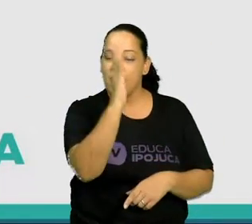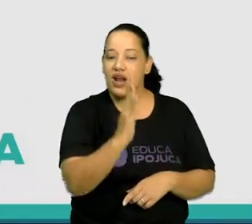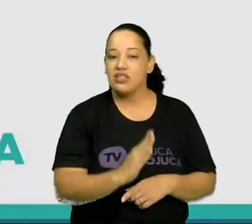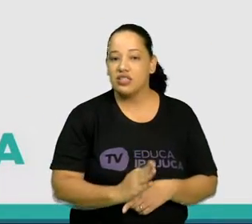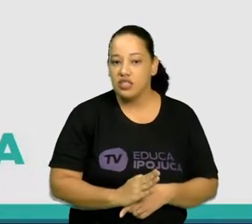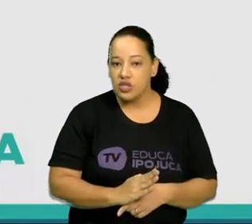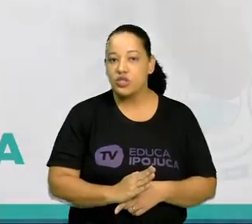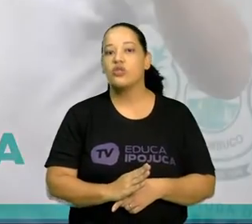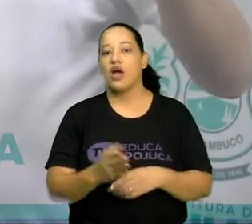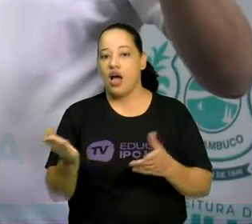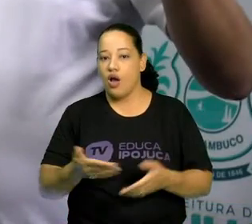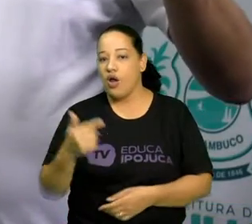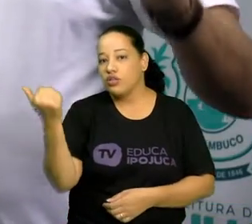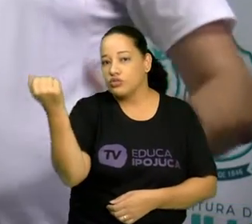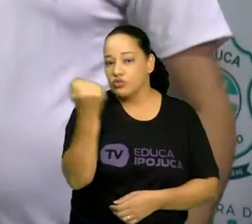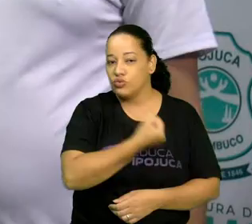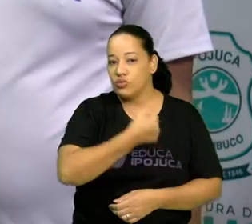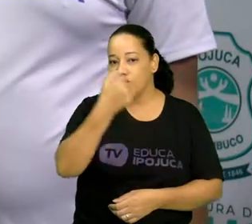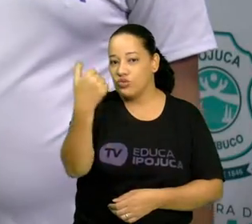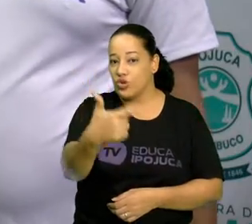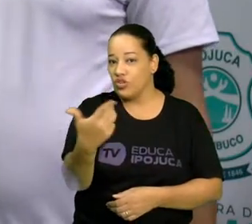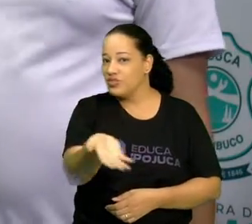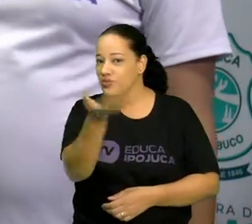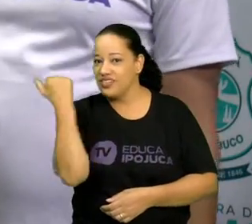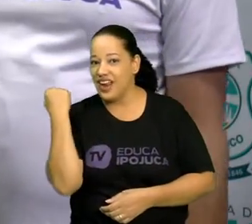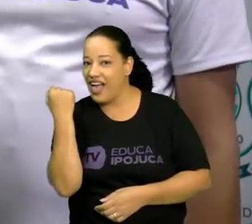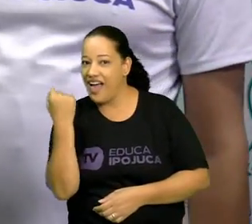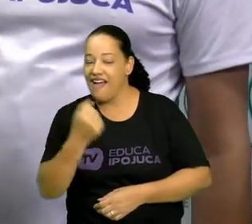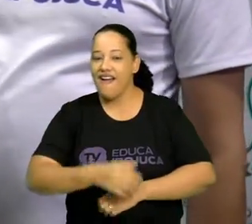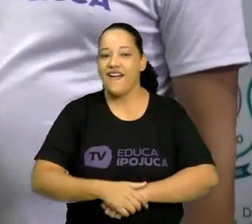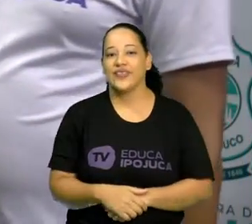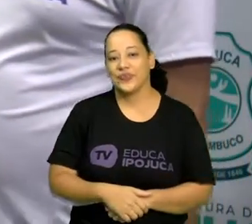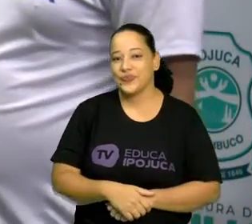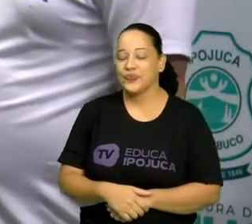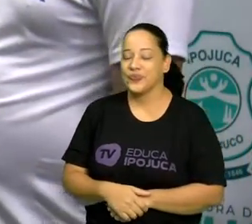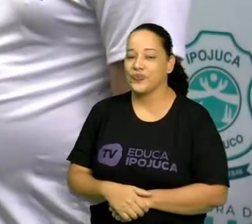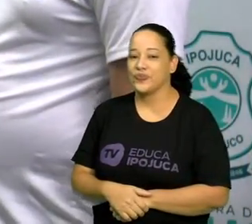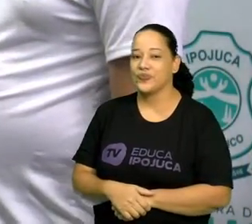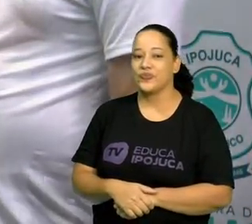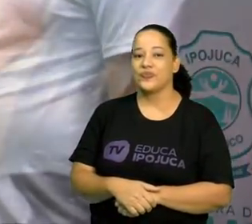parte 2. Vamos nessa? Vamos lá, galera!